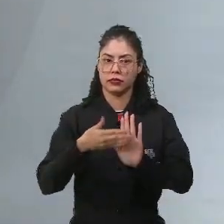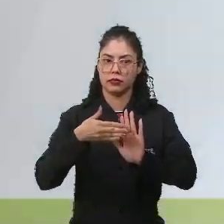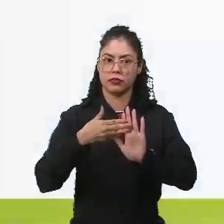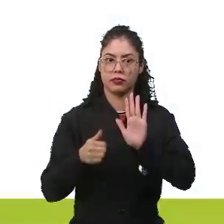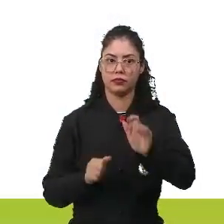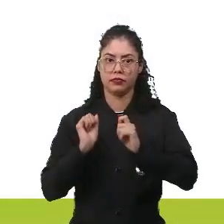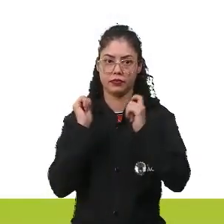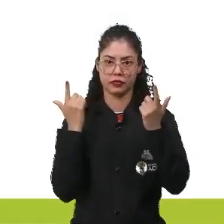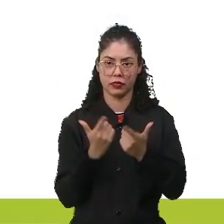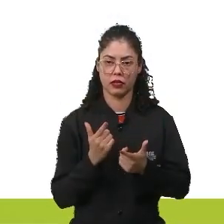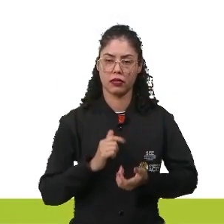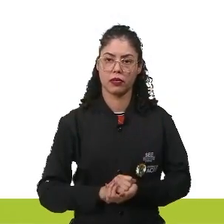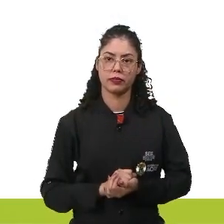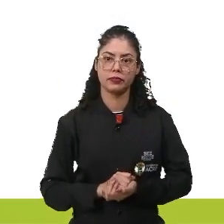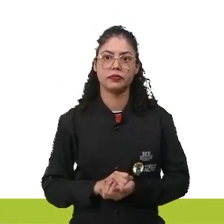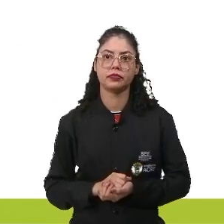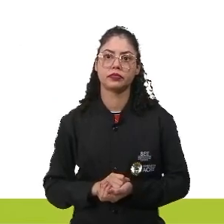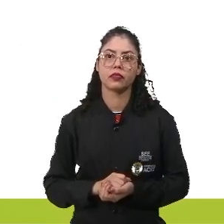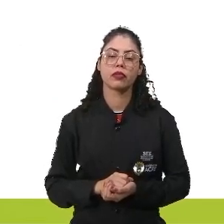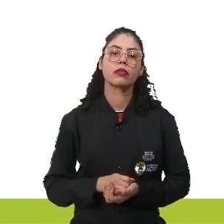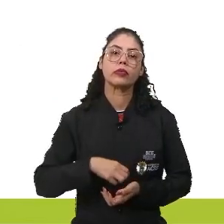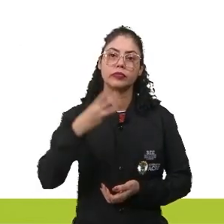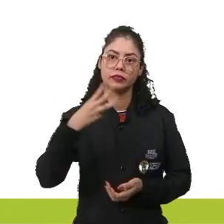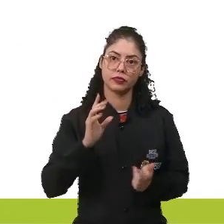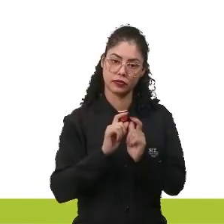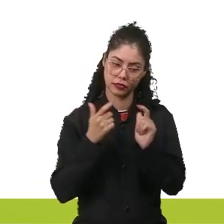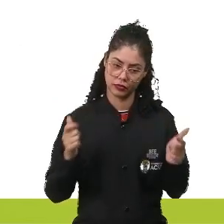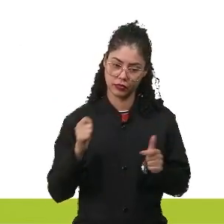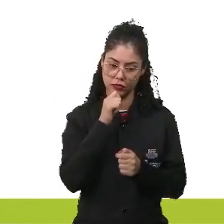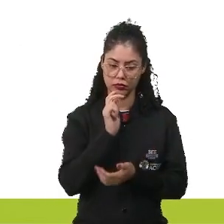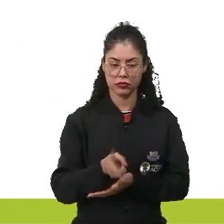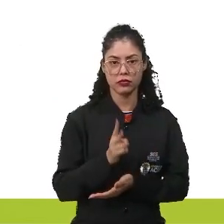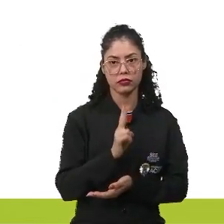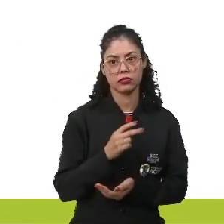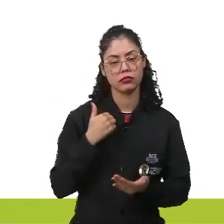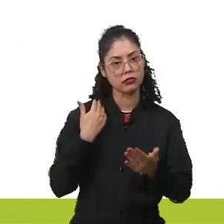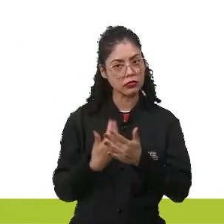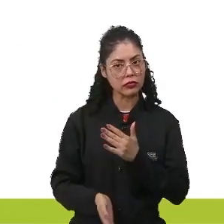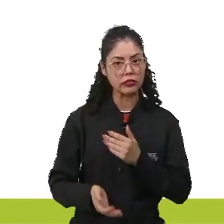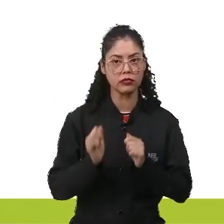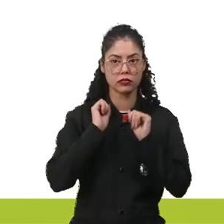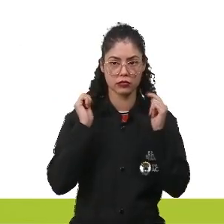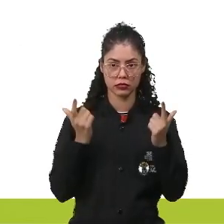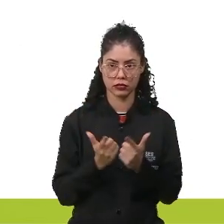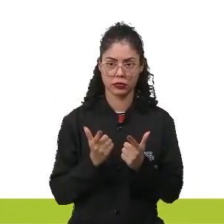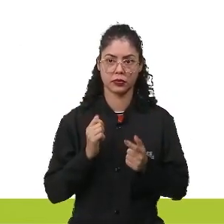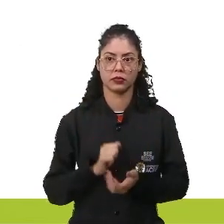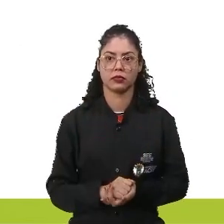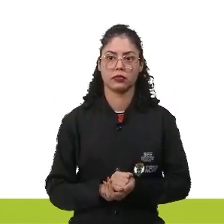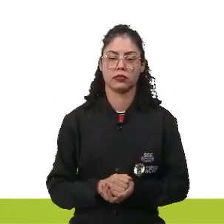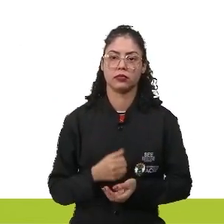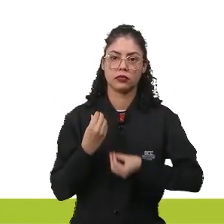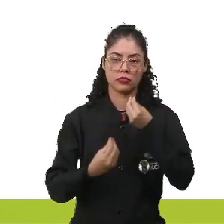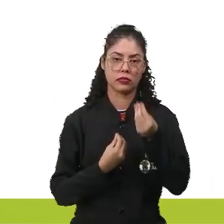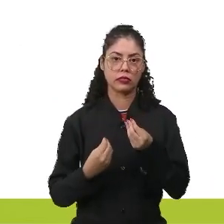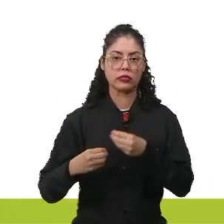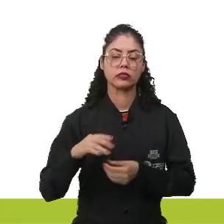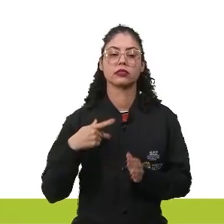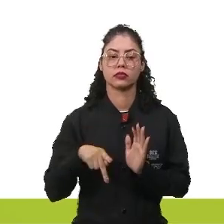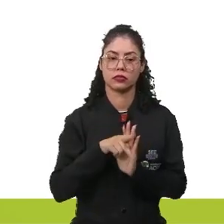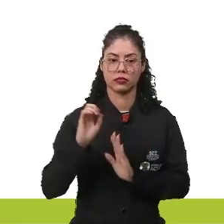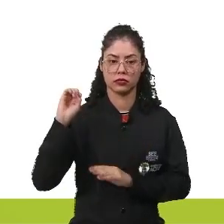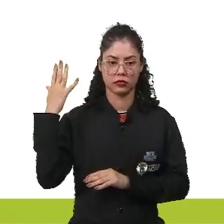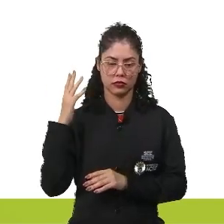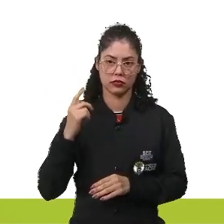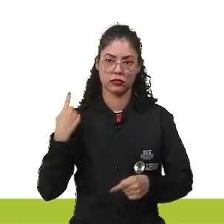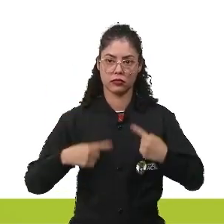nessa Assembleia. Então, o terceiro Estado era a maioria e sempre perdia dentro da Assembleia. Isso aqui era como era constituída essa